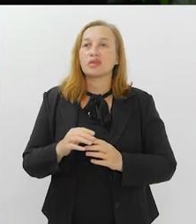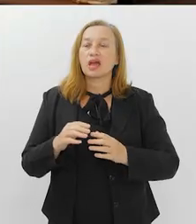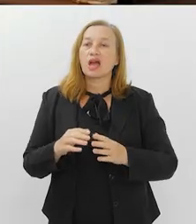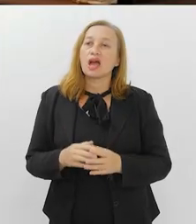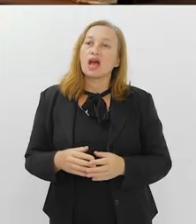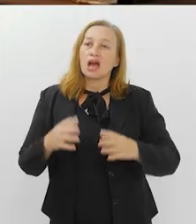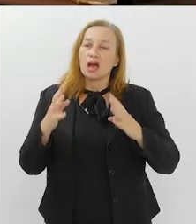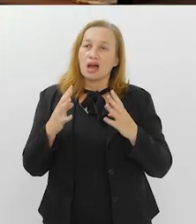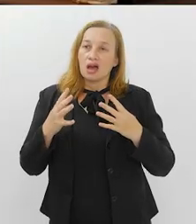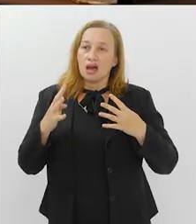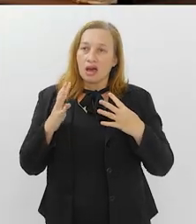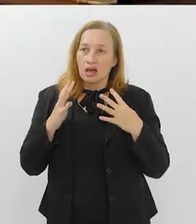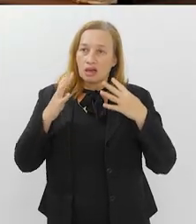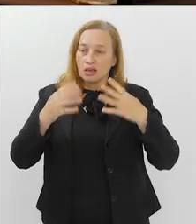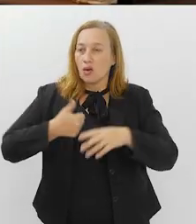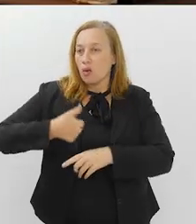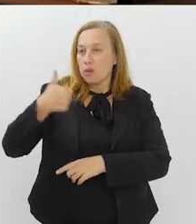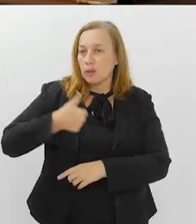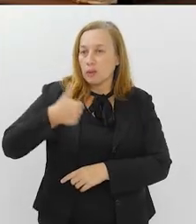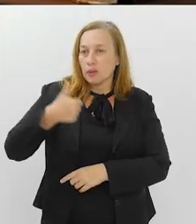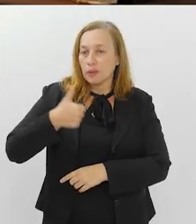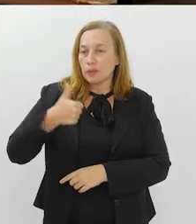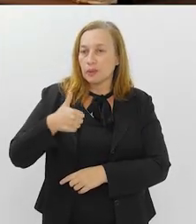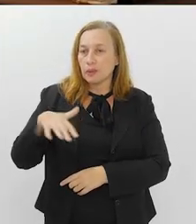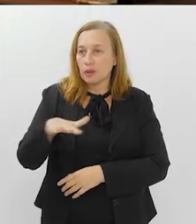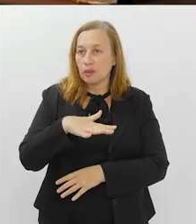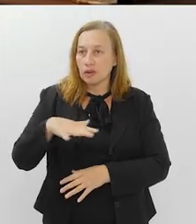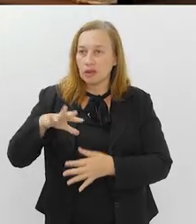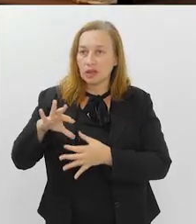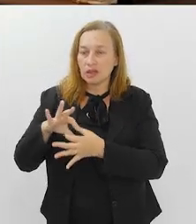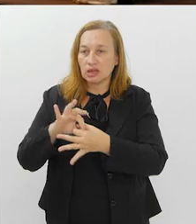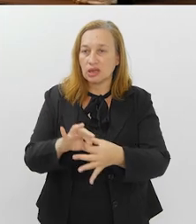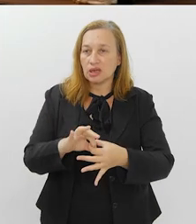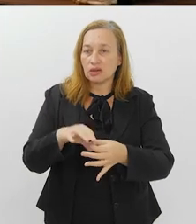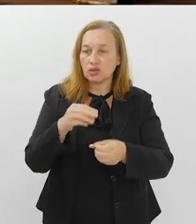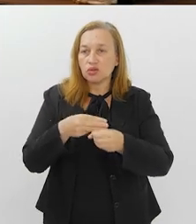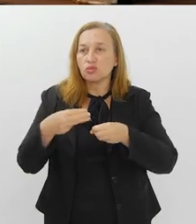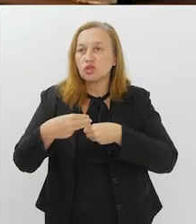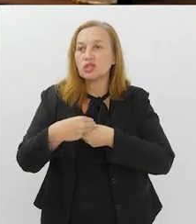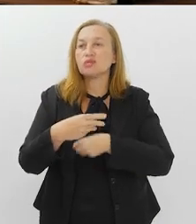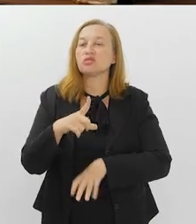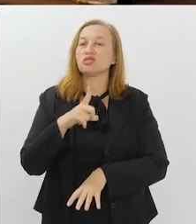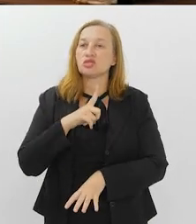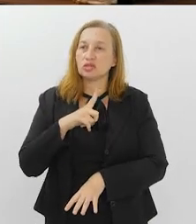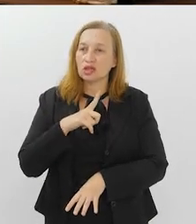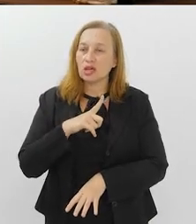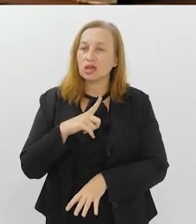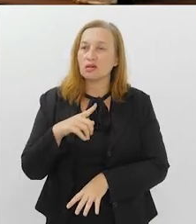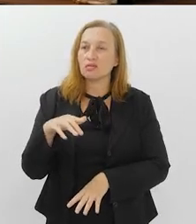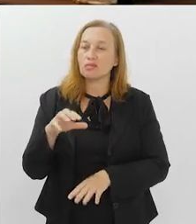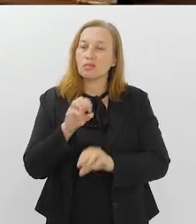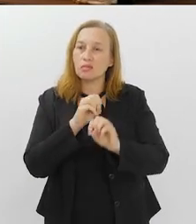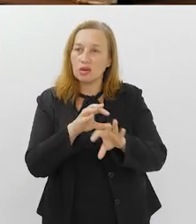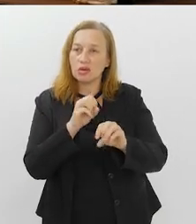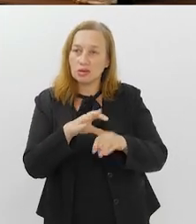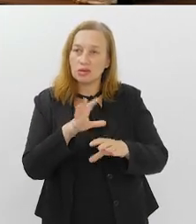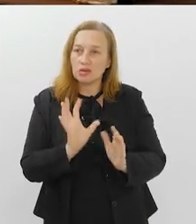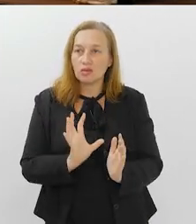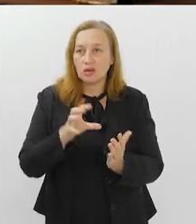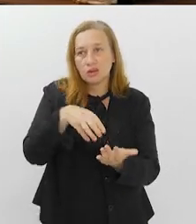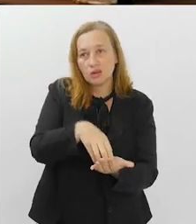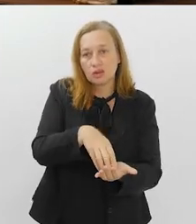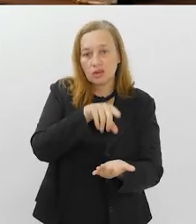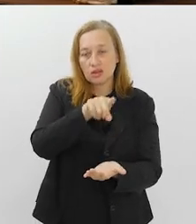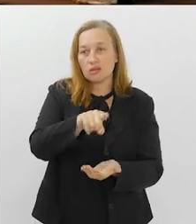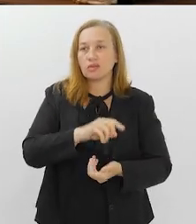atenção primária, né, que é o setor que lida diretamente com os municípios, a gente tem um setor de educação bem